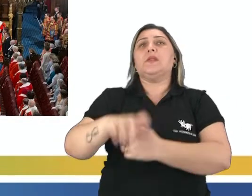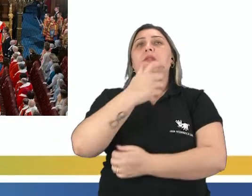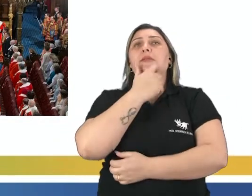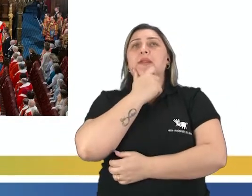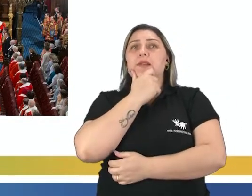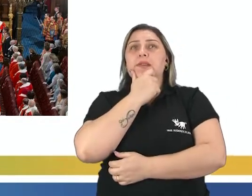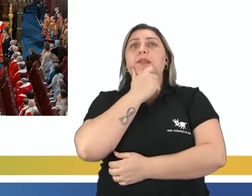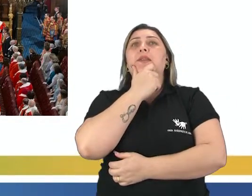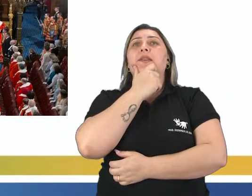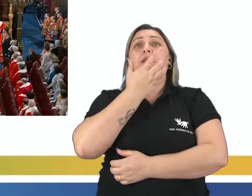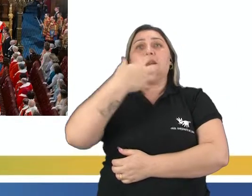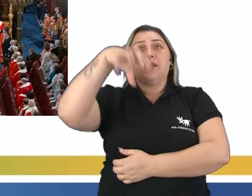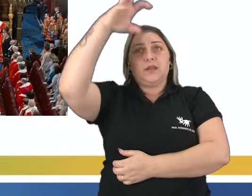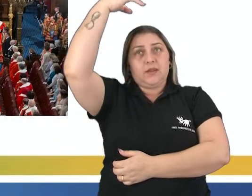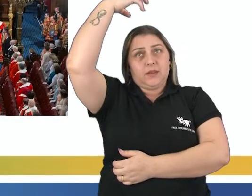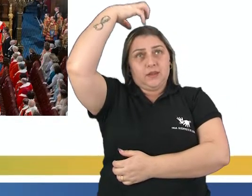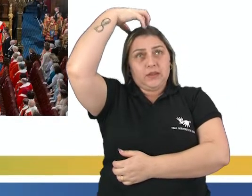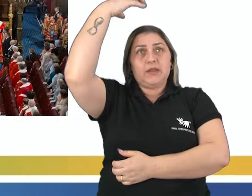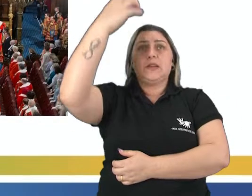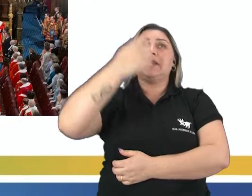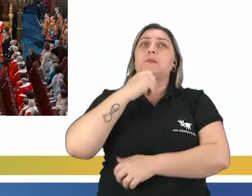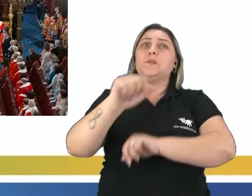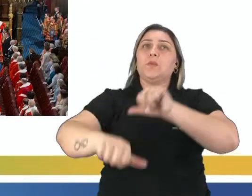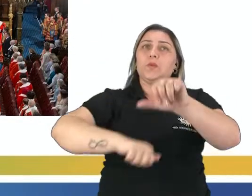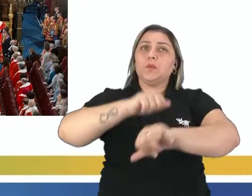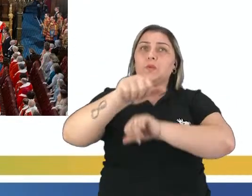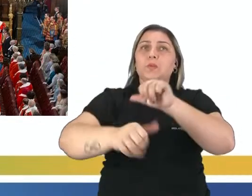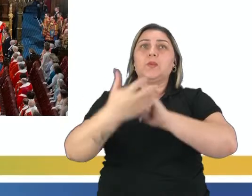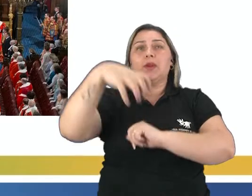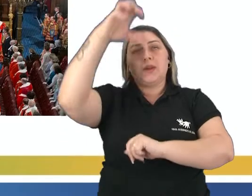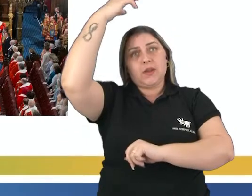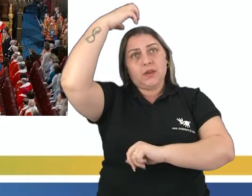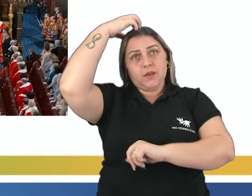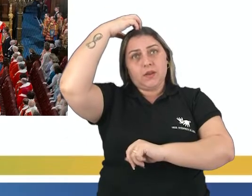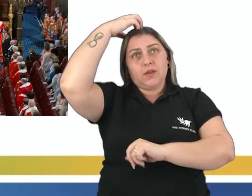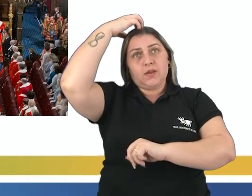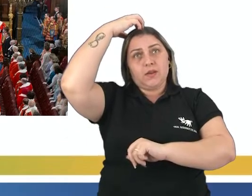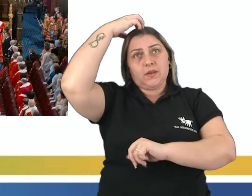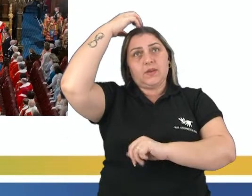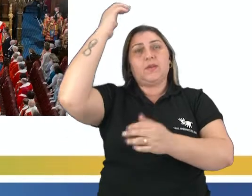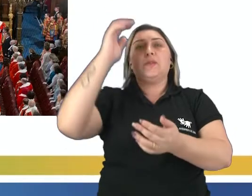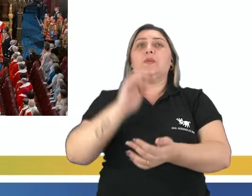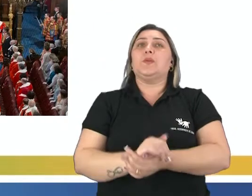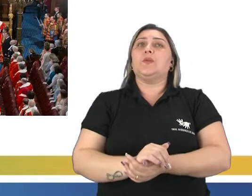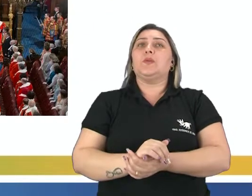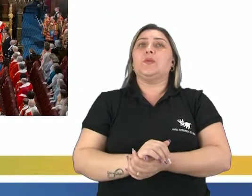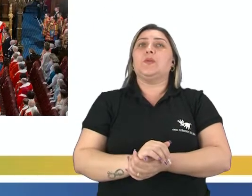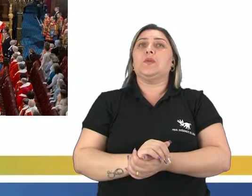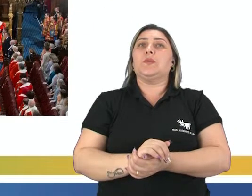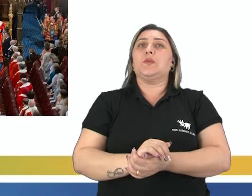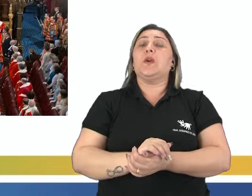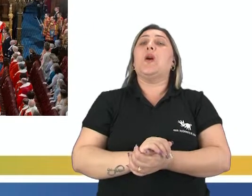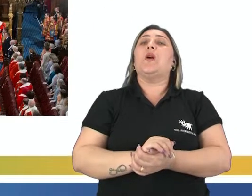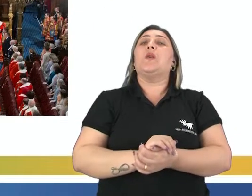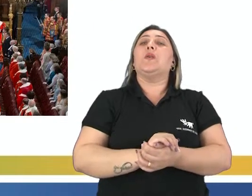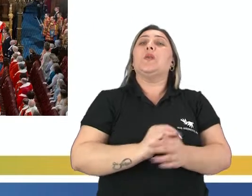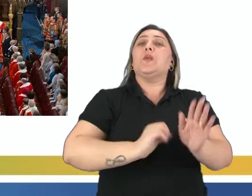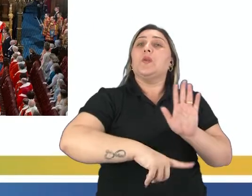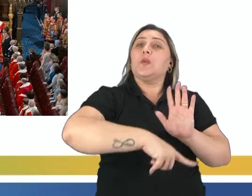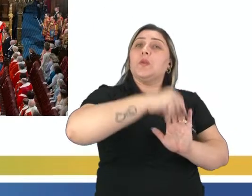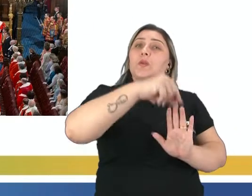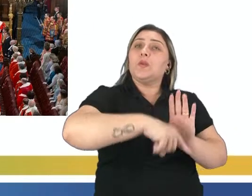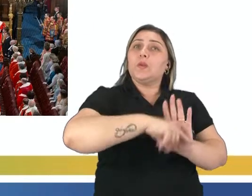A monarquia absolutista inglesa transformou-se em monarquia constitucional, que consolidou o domínio da